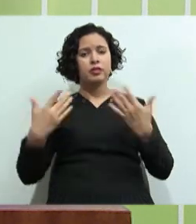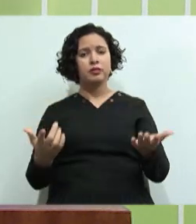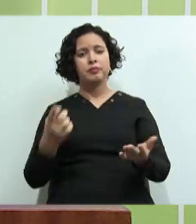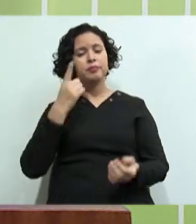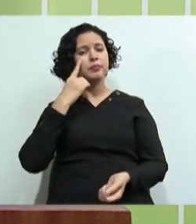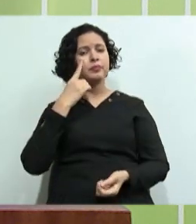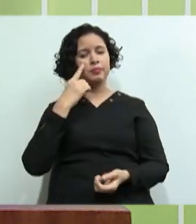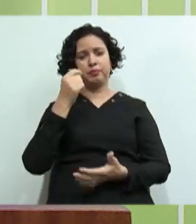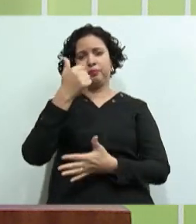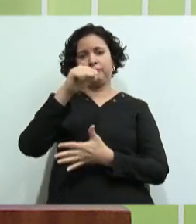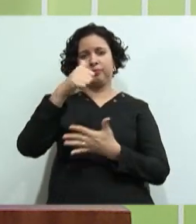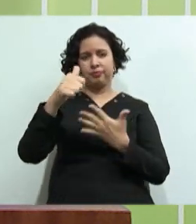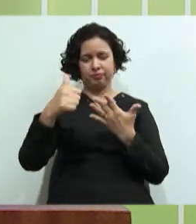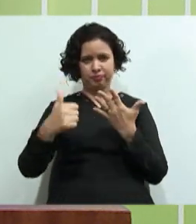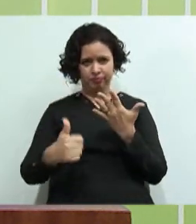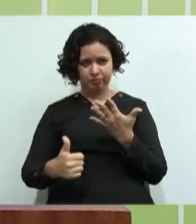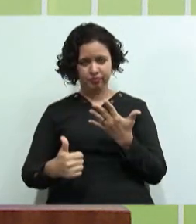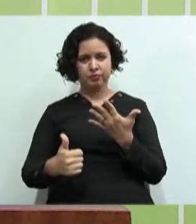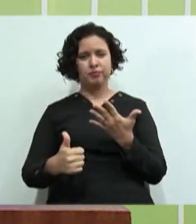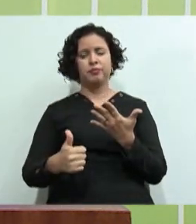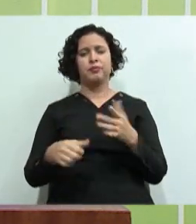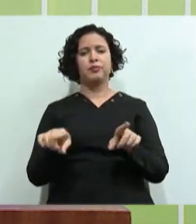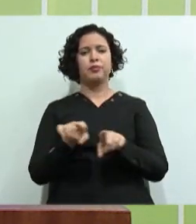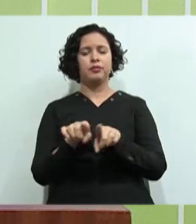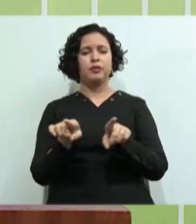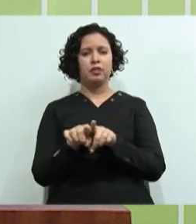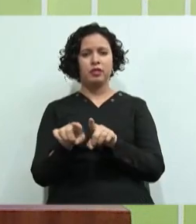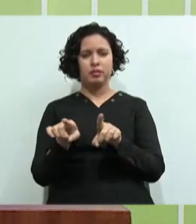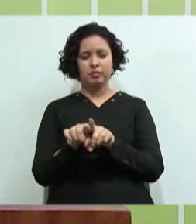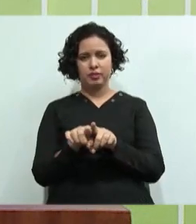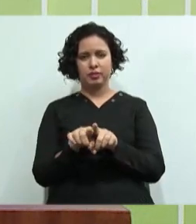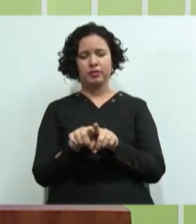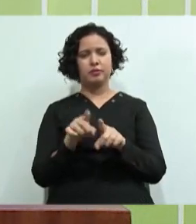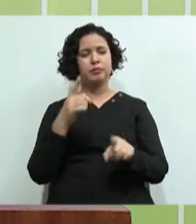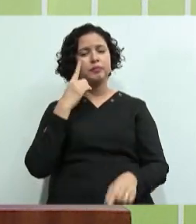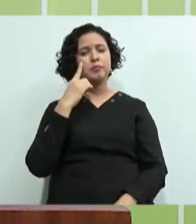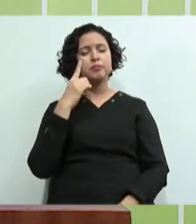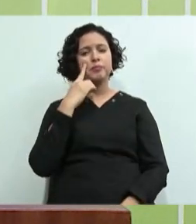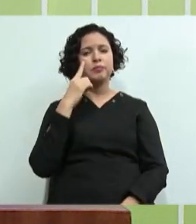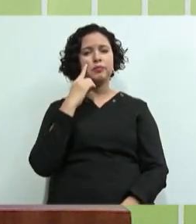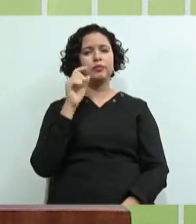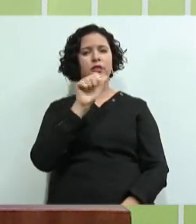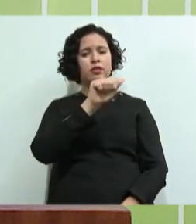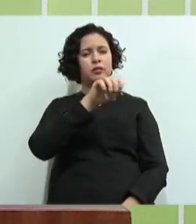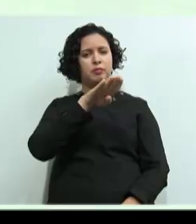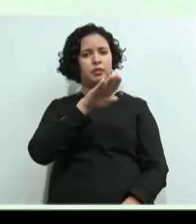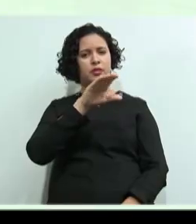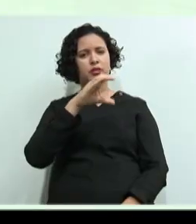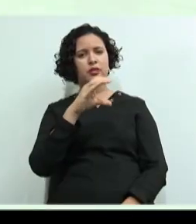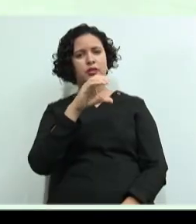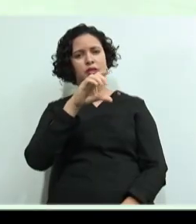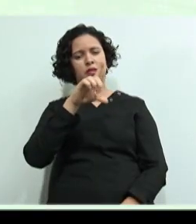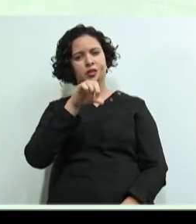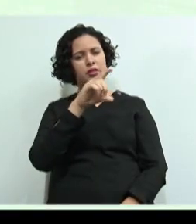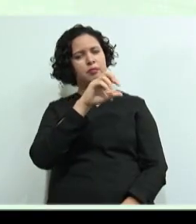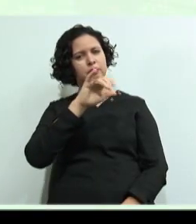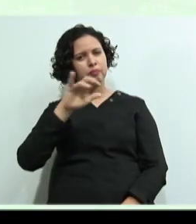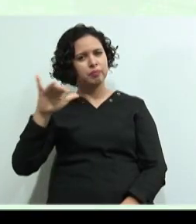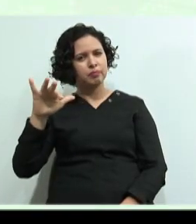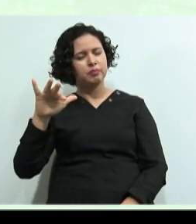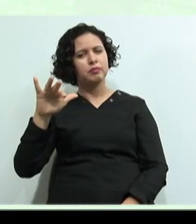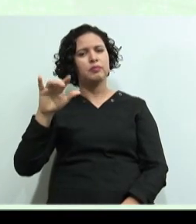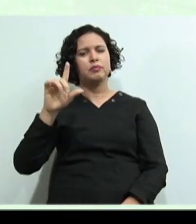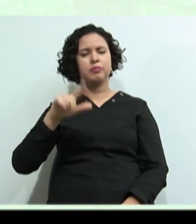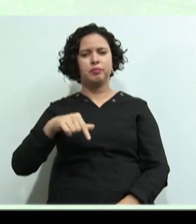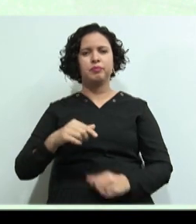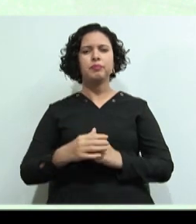5 parâmetros Da língua de sinais Nós iremos ver Também O alfabeto Datilológico Que é o mesmo Alfabeto manual